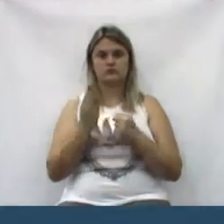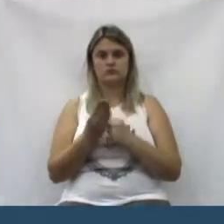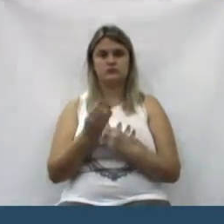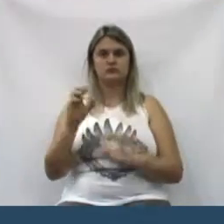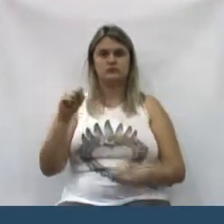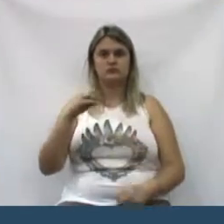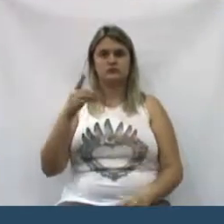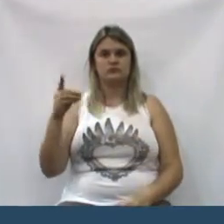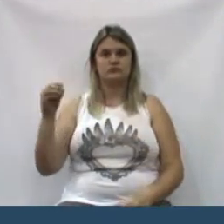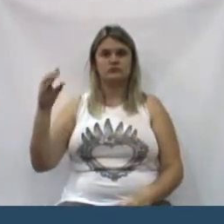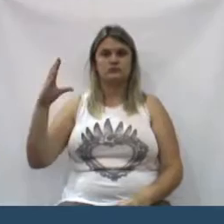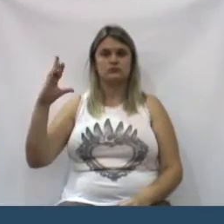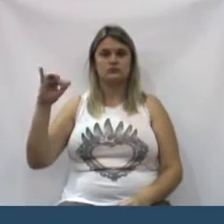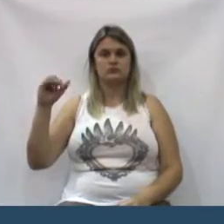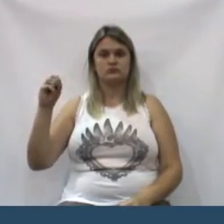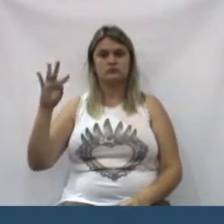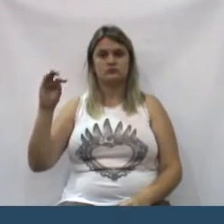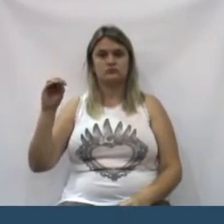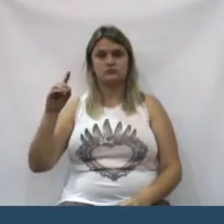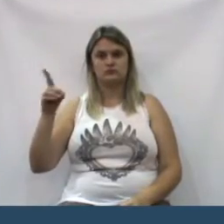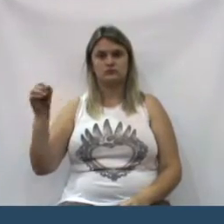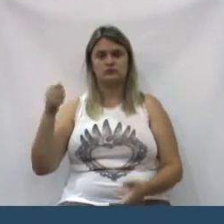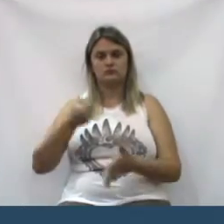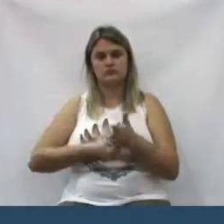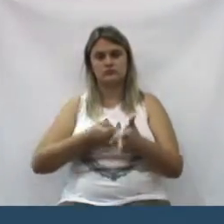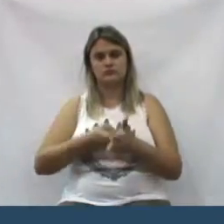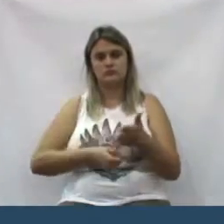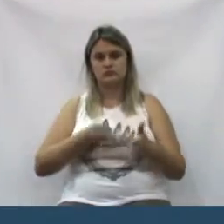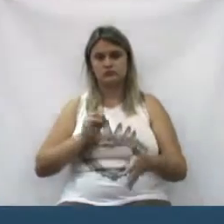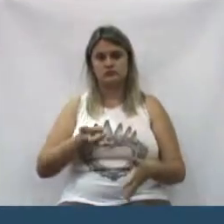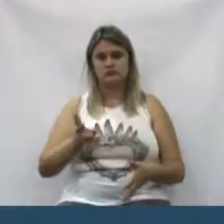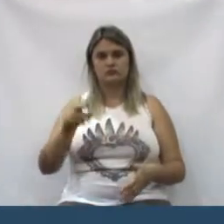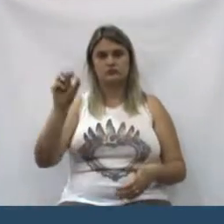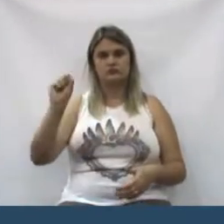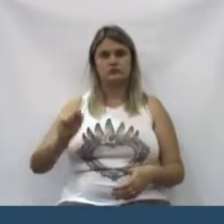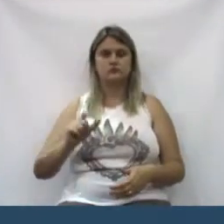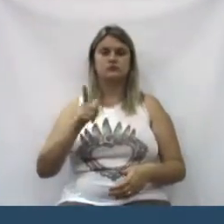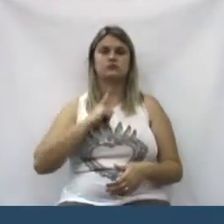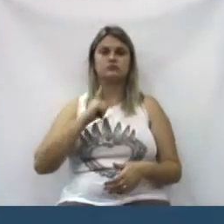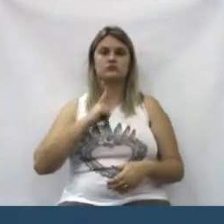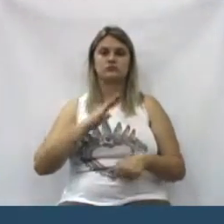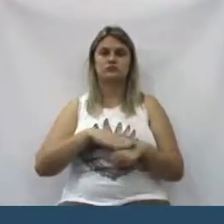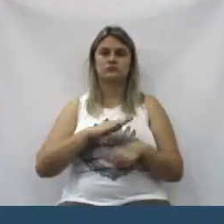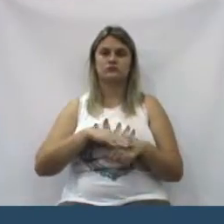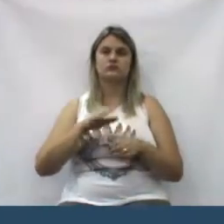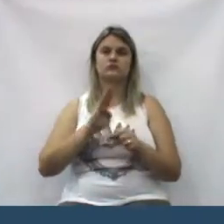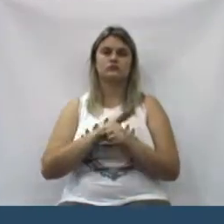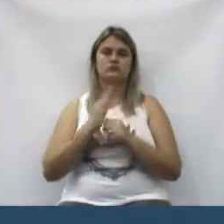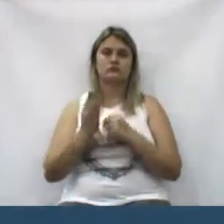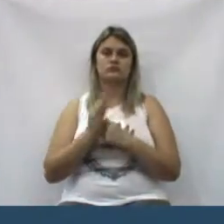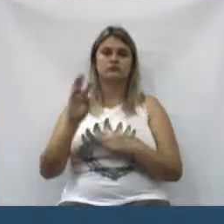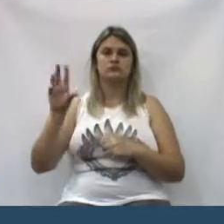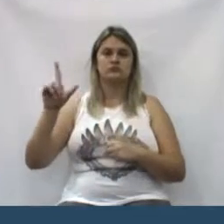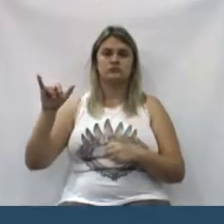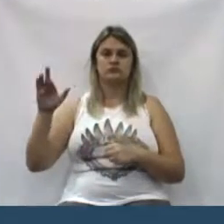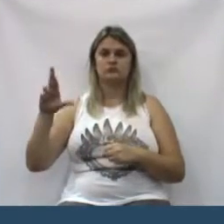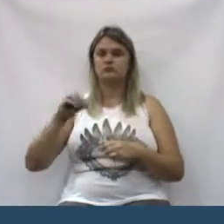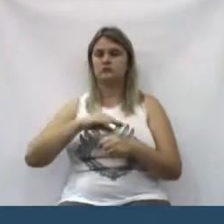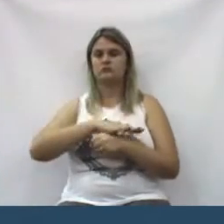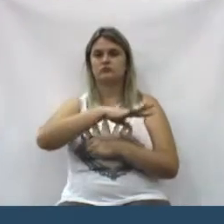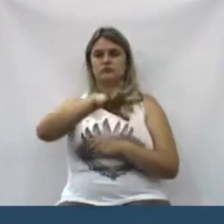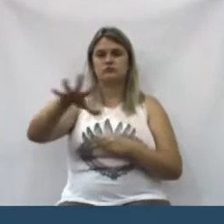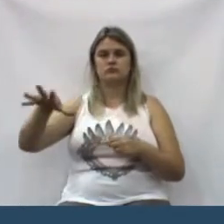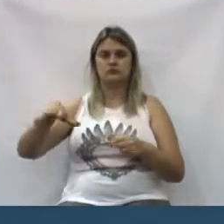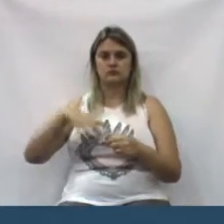merece, pela população que tem. E vamos ter que batalhar, continuar batalhando pela região sul, que tem um posto policial para atender a Limeira, Rio da Areia, Monte Castelo,